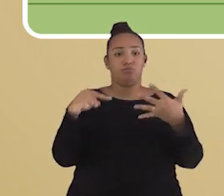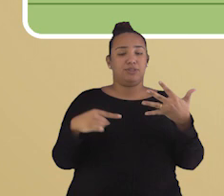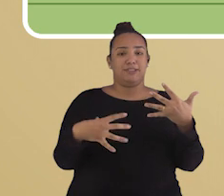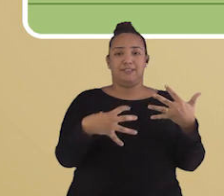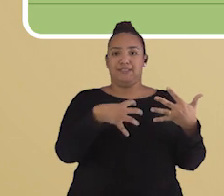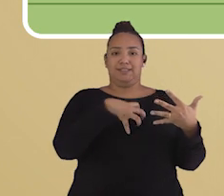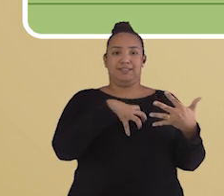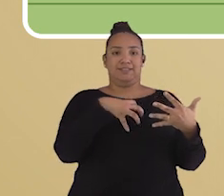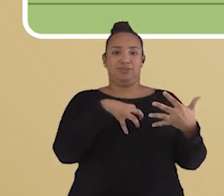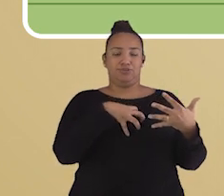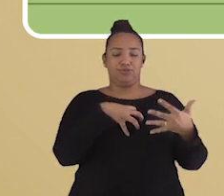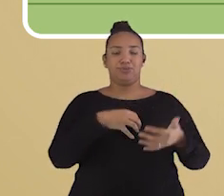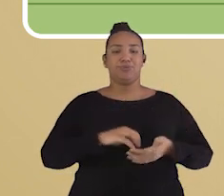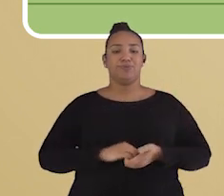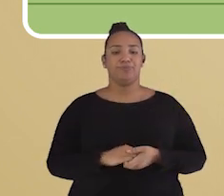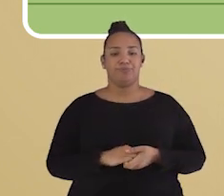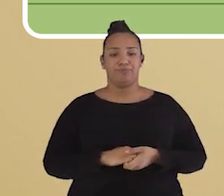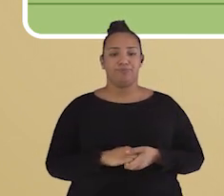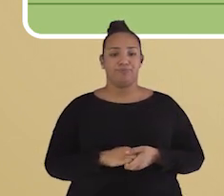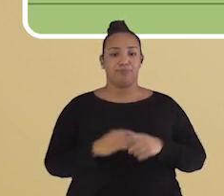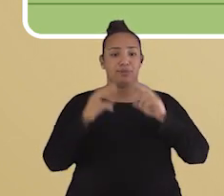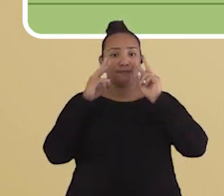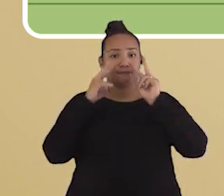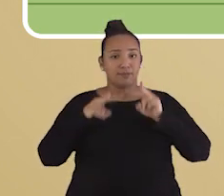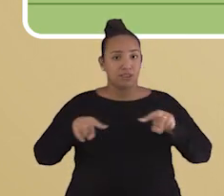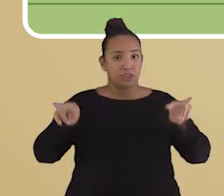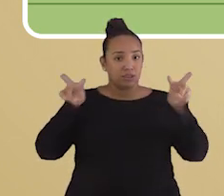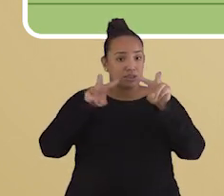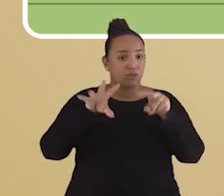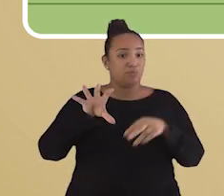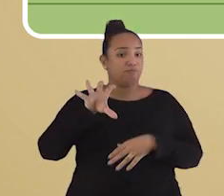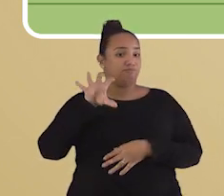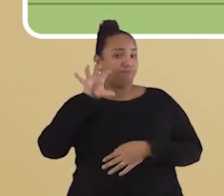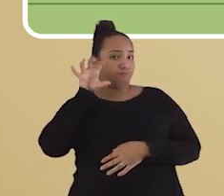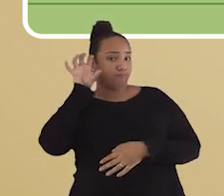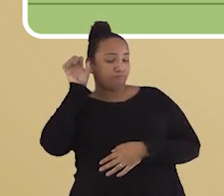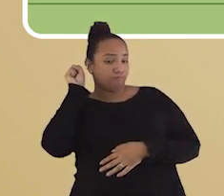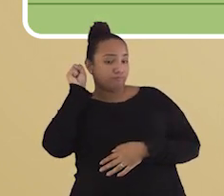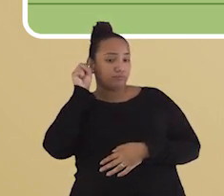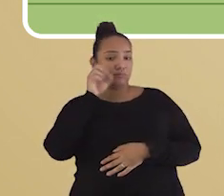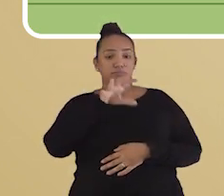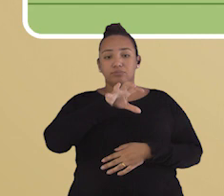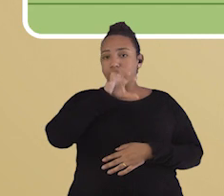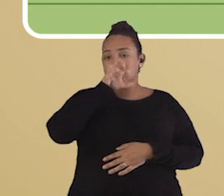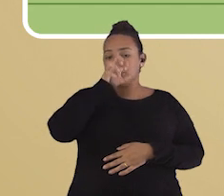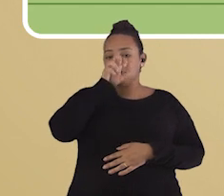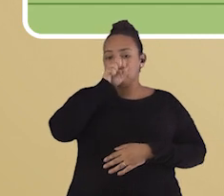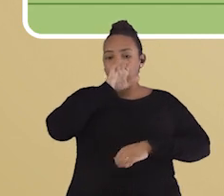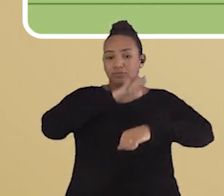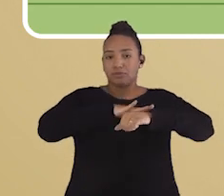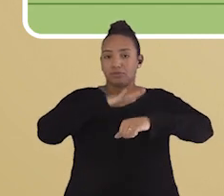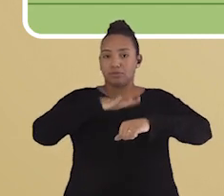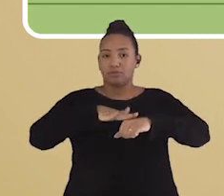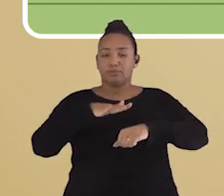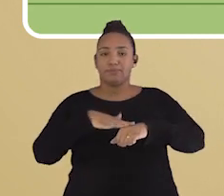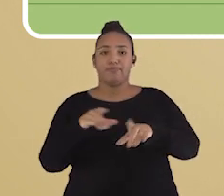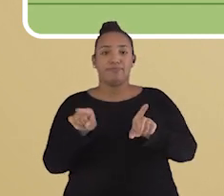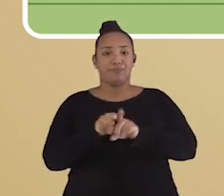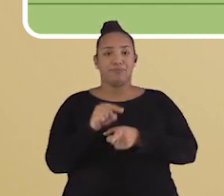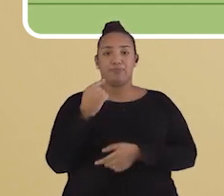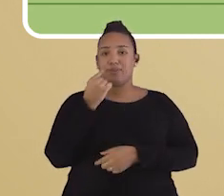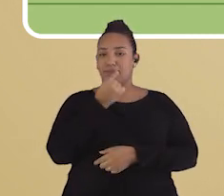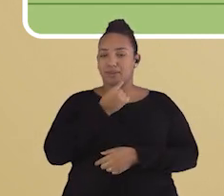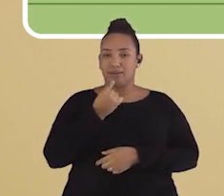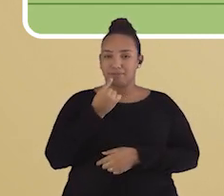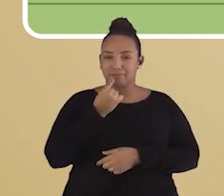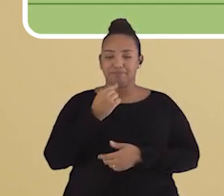os nossos órgãos sensoriais, como a visão, a audição, o olfato, o tato e